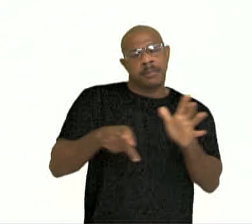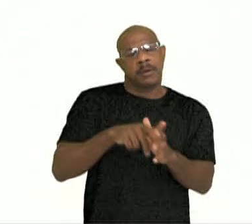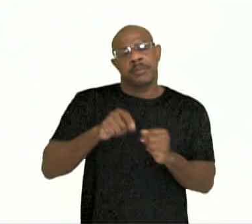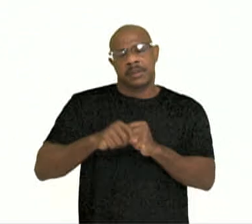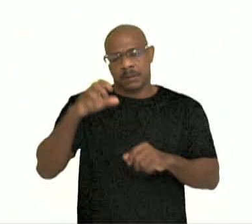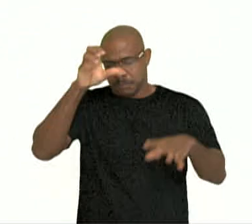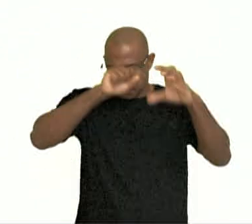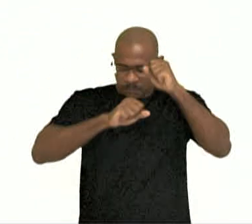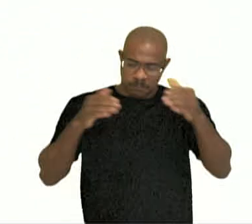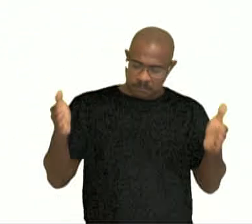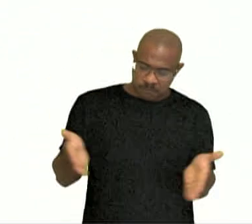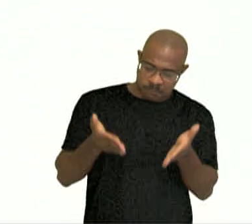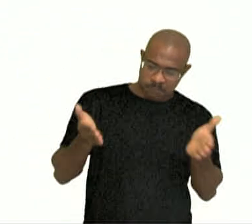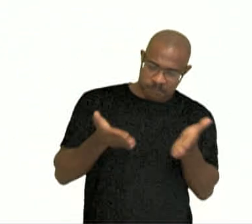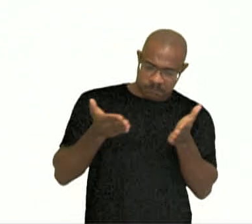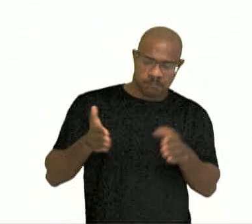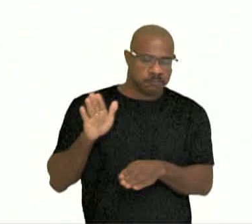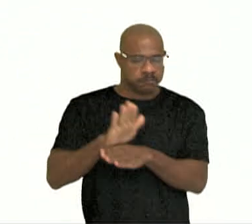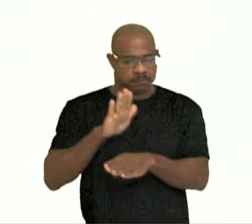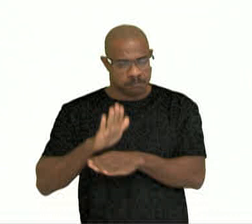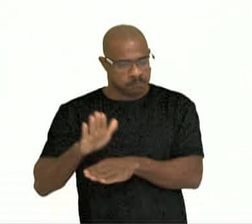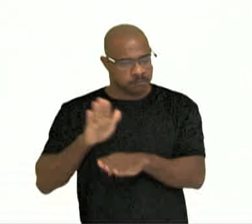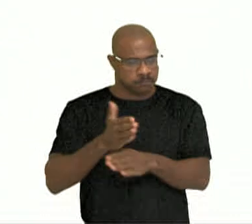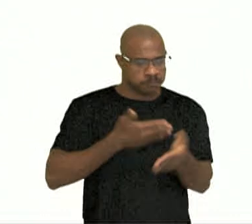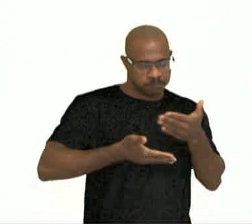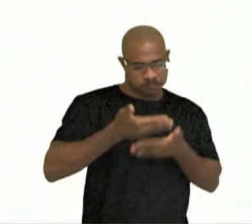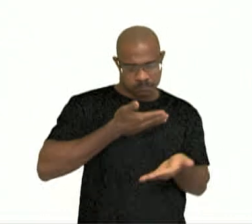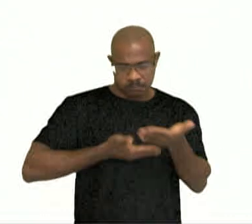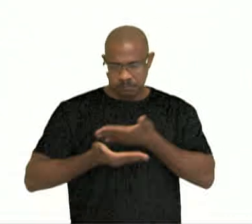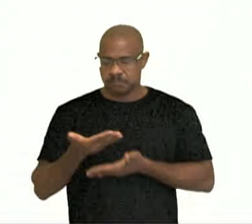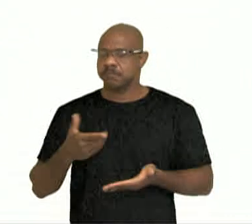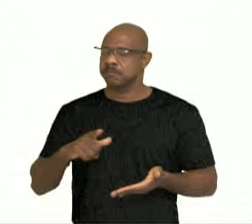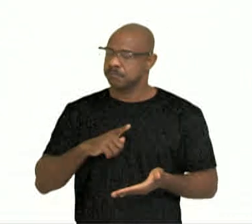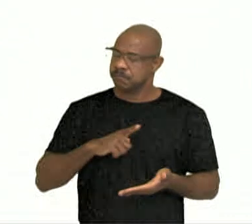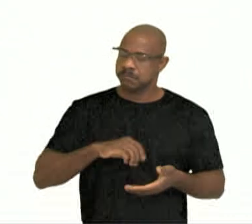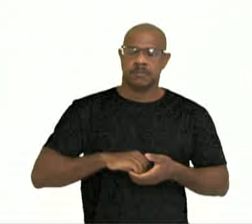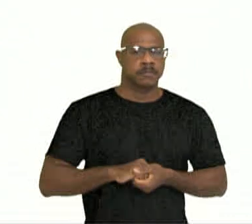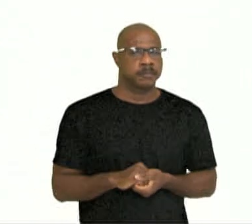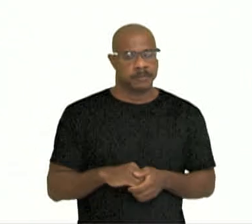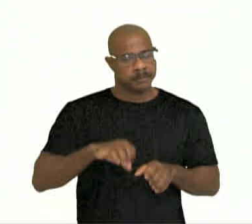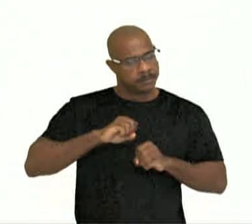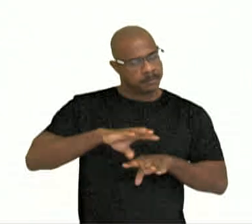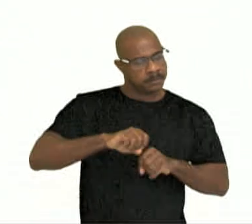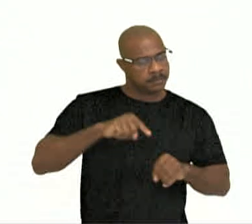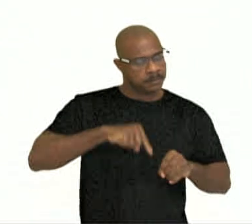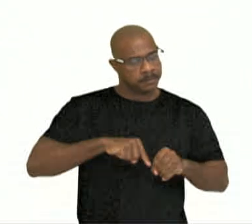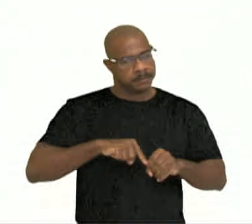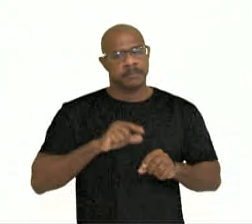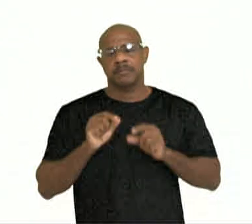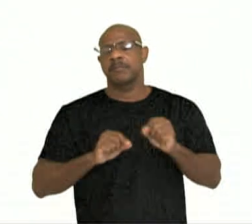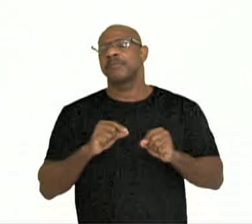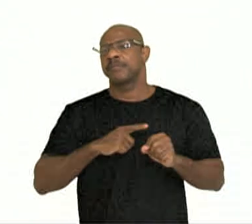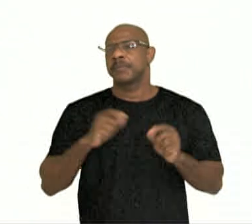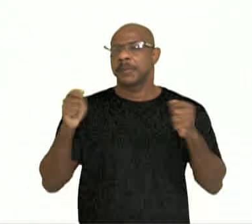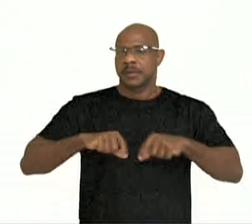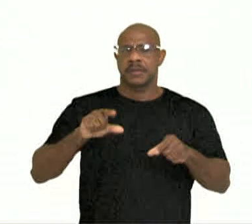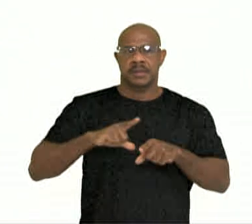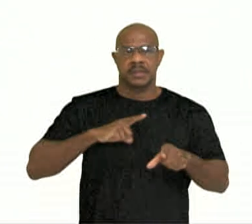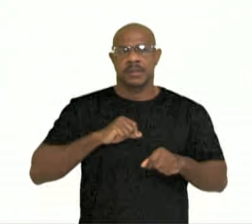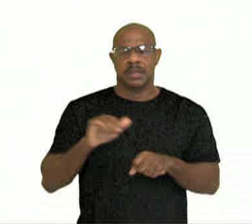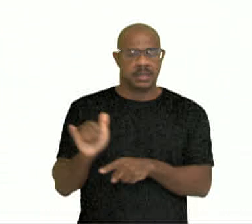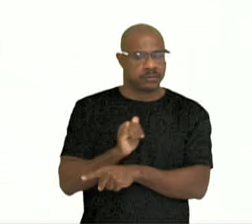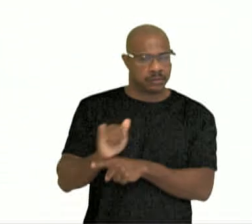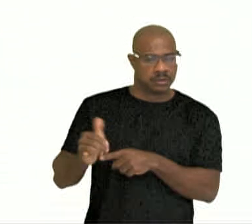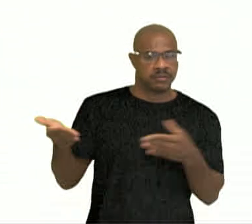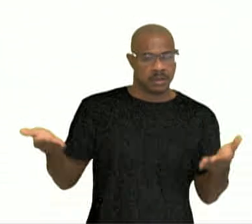educação poderá ter esses matizes a